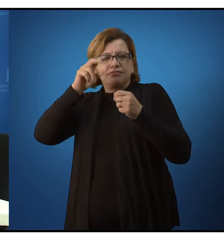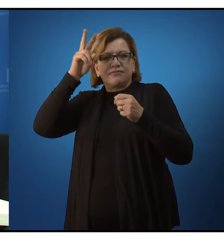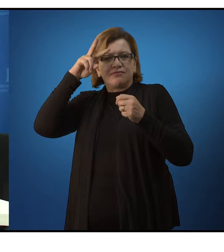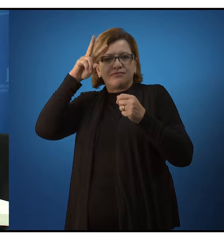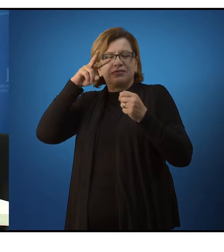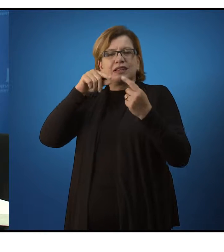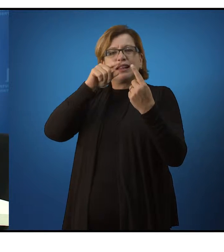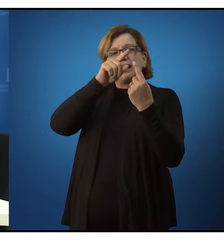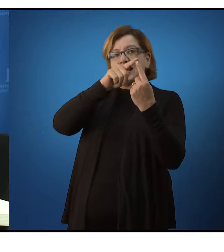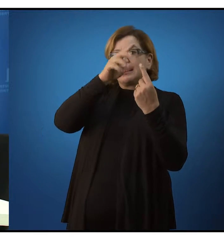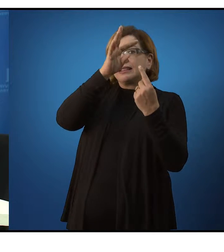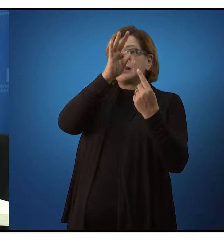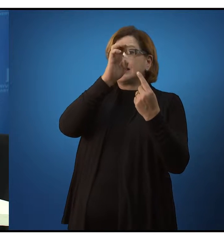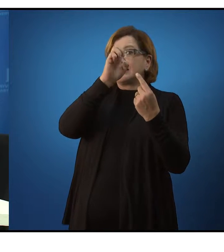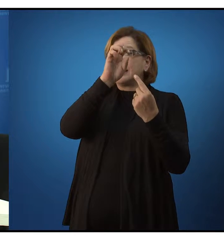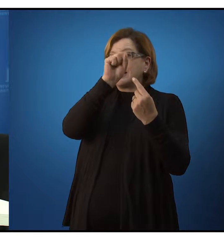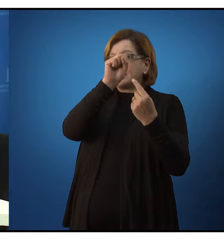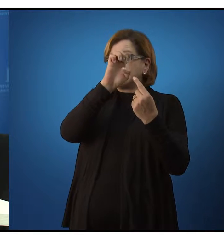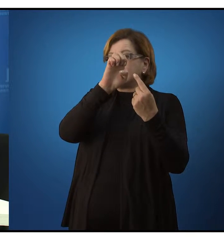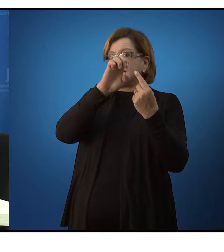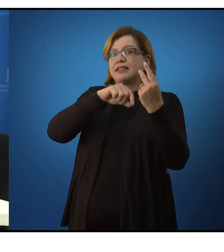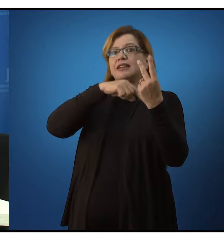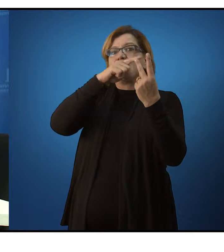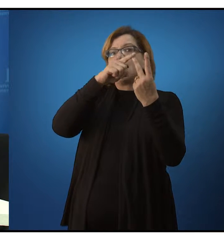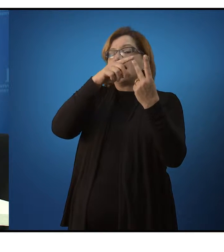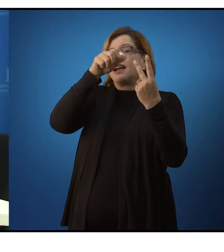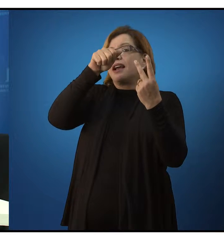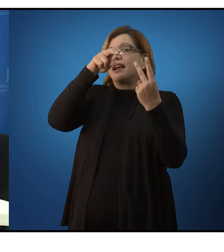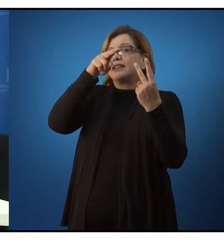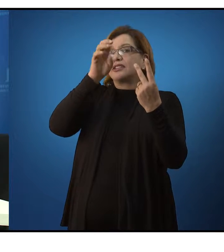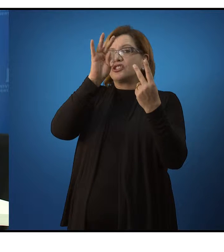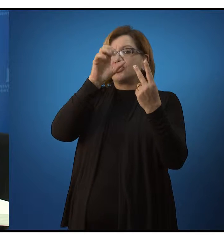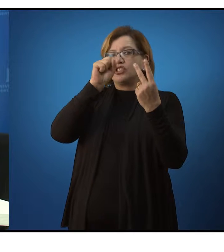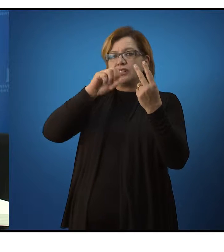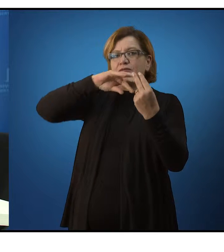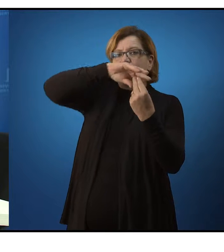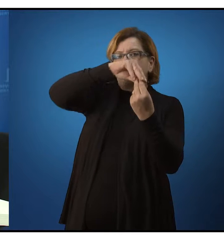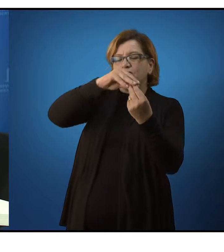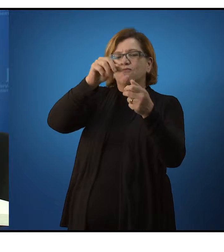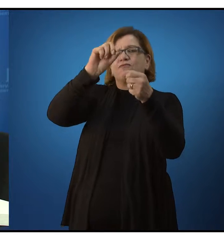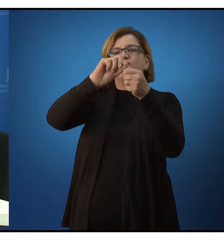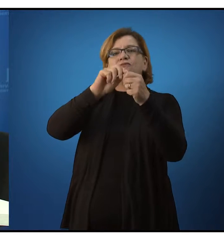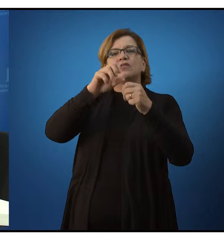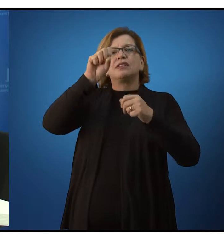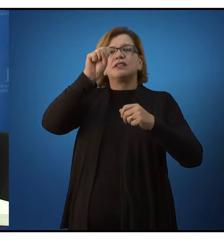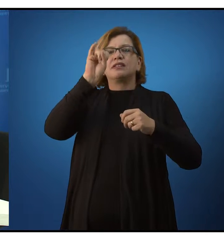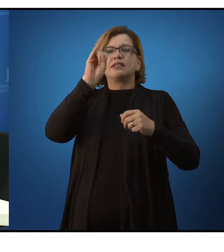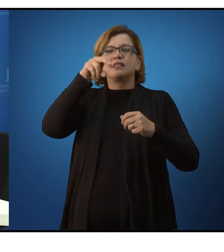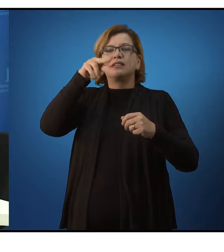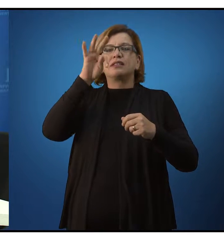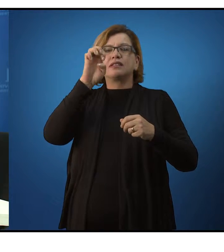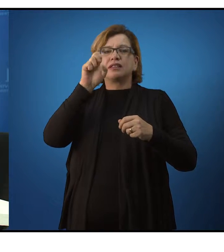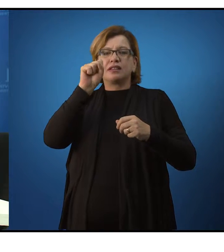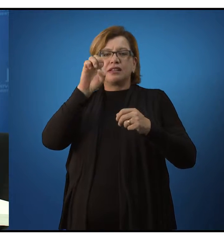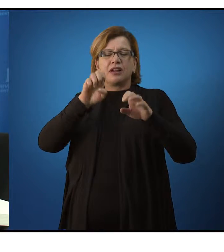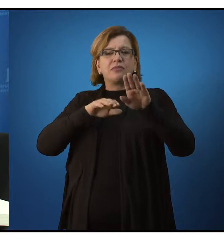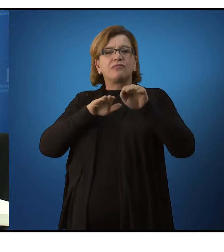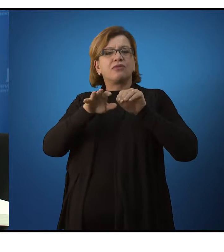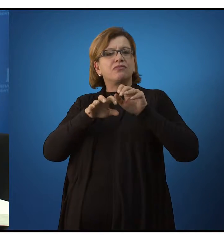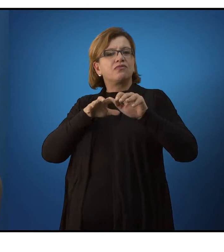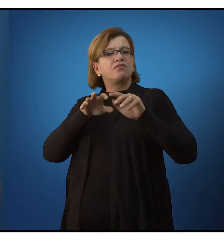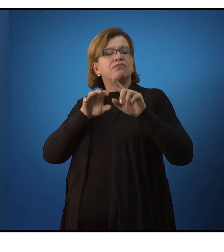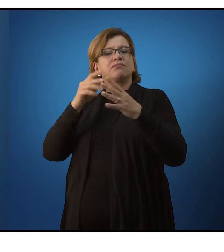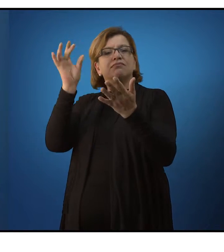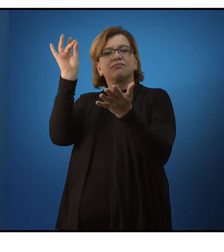antítese como pressuposto de formação de sínteses a dinâmica desse movimento da realidade. Portanto, é a